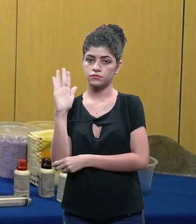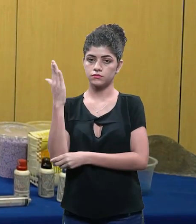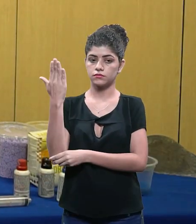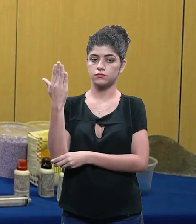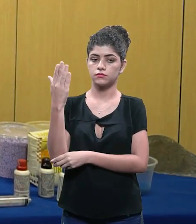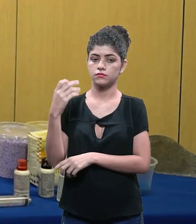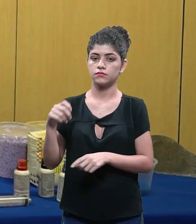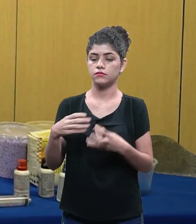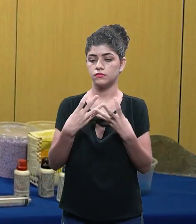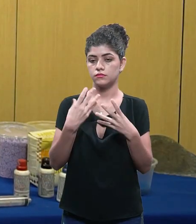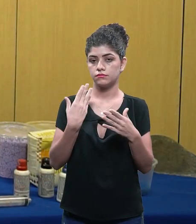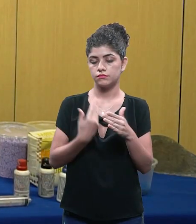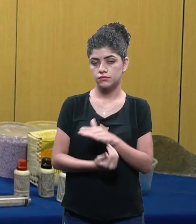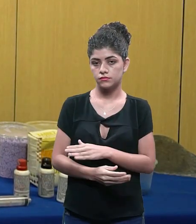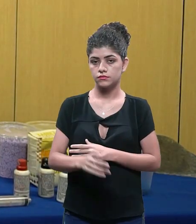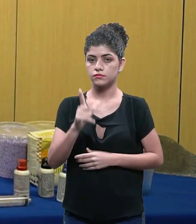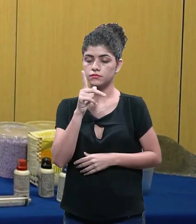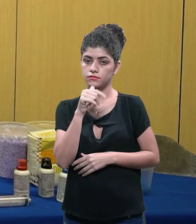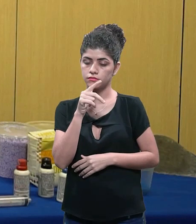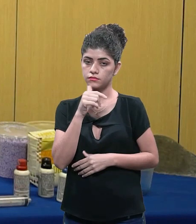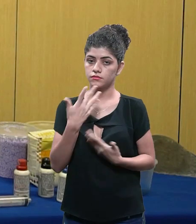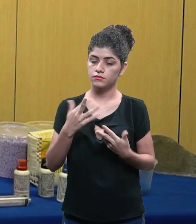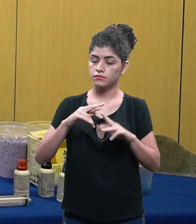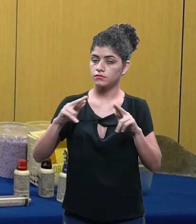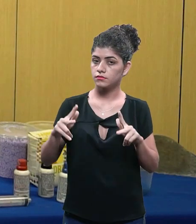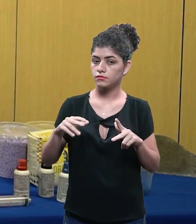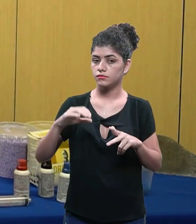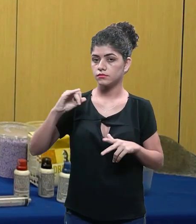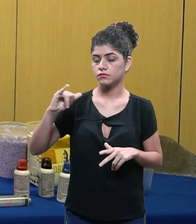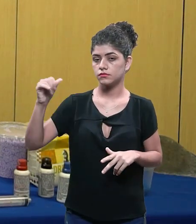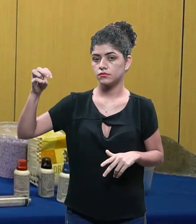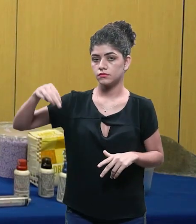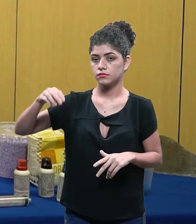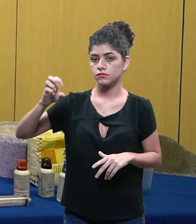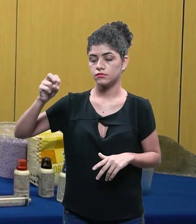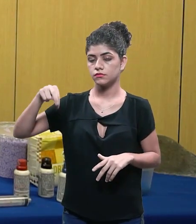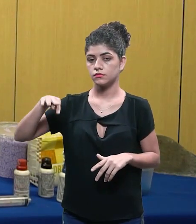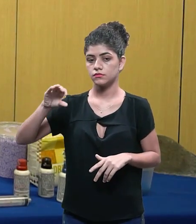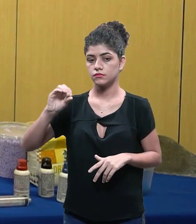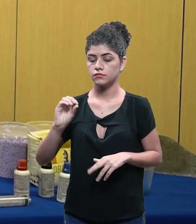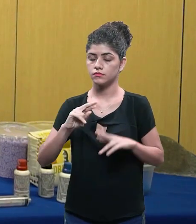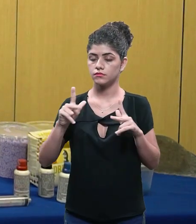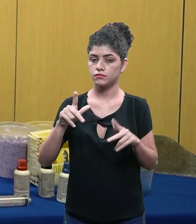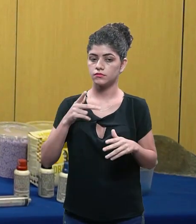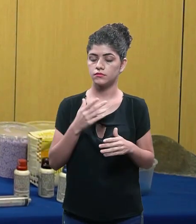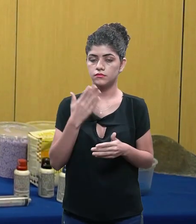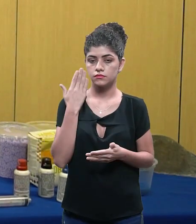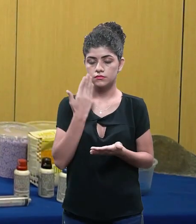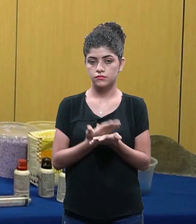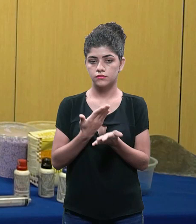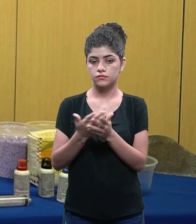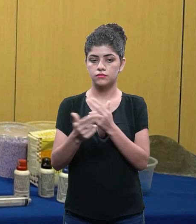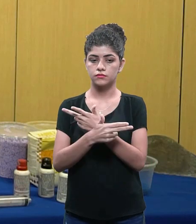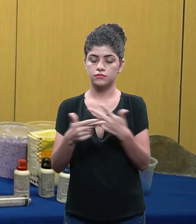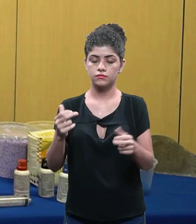água pro cimento também pra madeira o cimento vai acabar perdendo água e aí que vem a diferença quando se trabalha com fibra de madeira